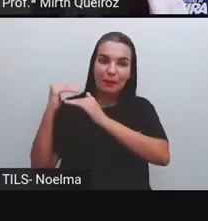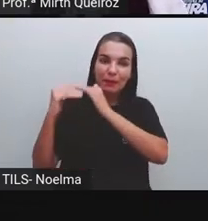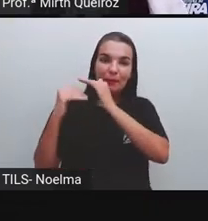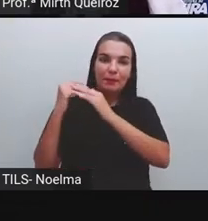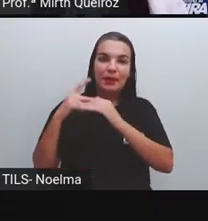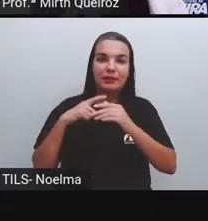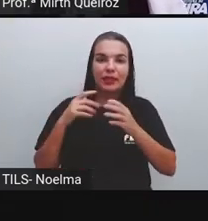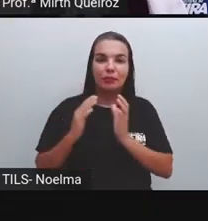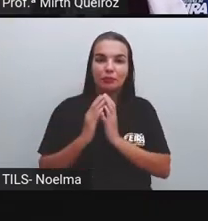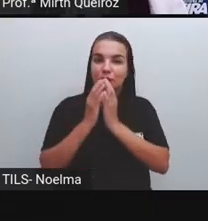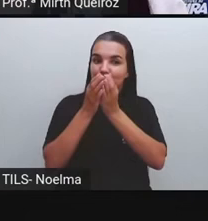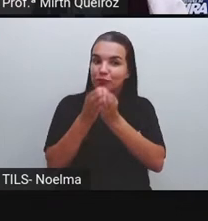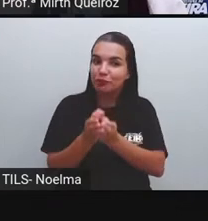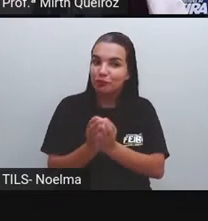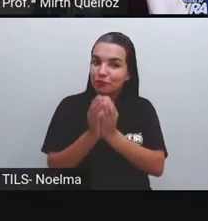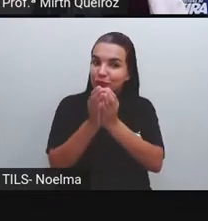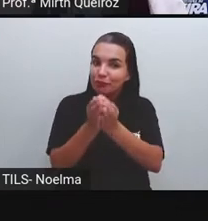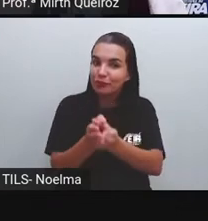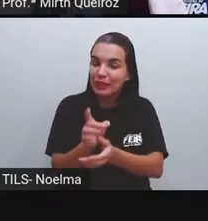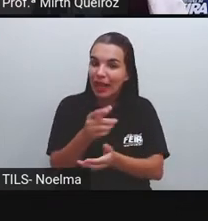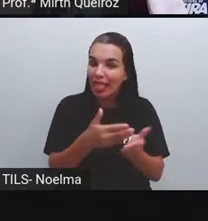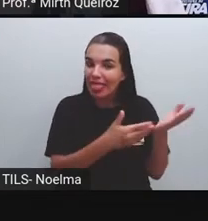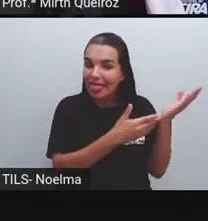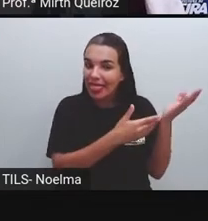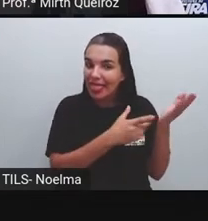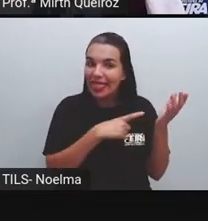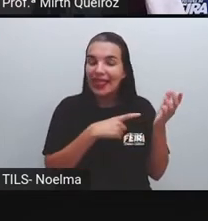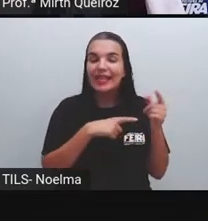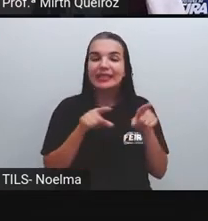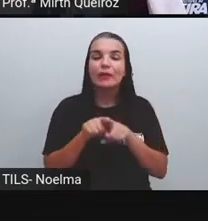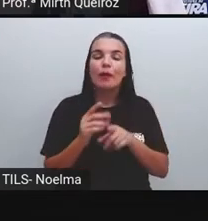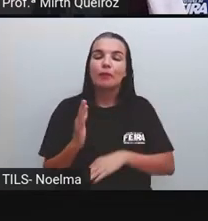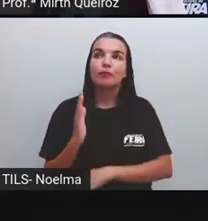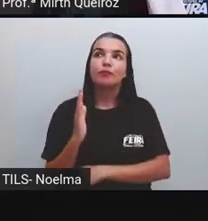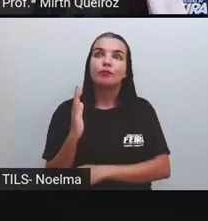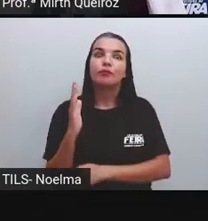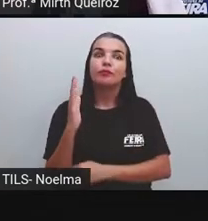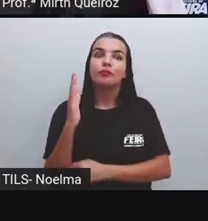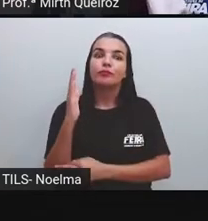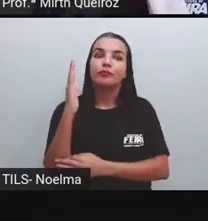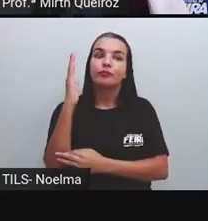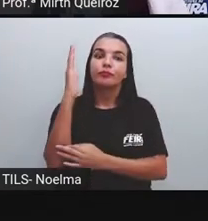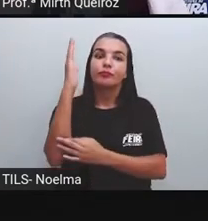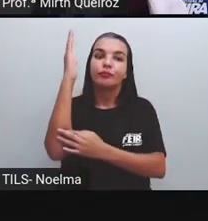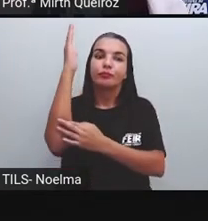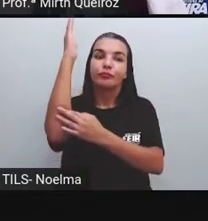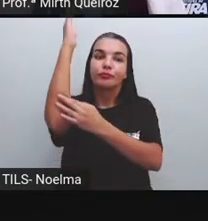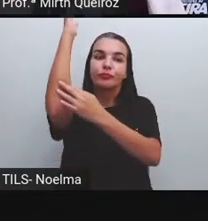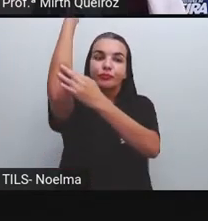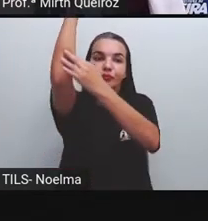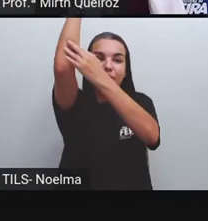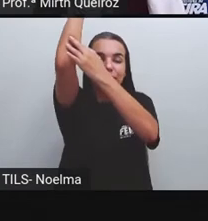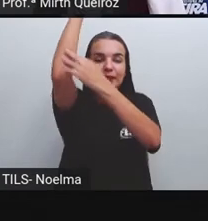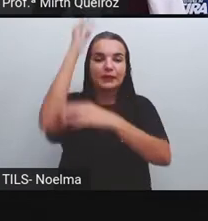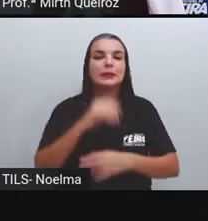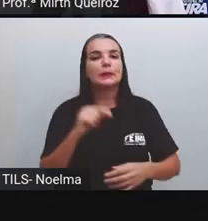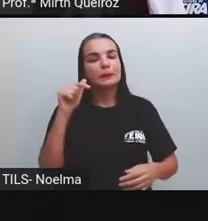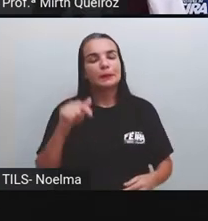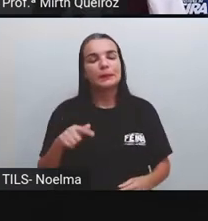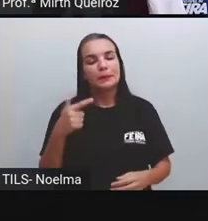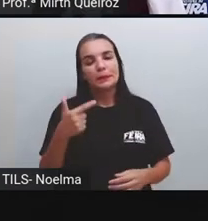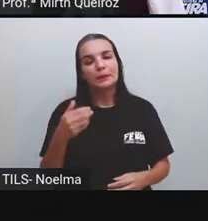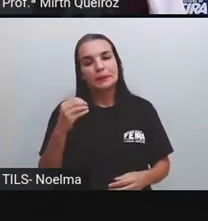o transporte elevador, porque elevador é um tipo de transporte também, já que vai ligar a cidade alta com a cidade baixa aí,